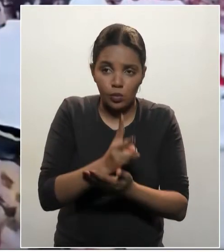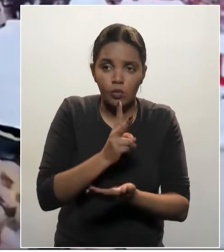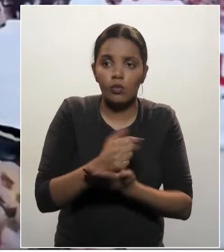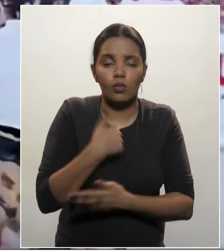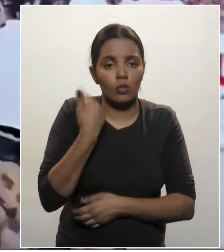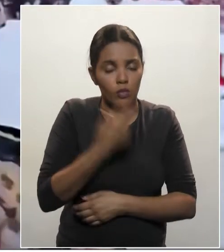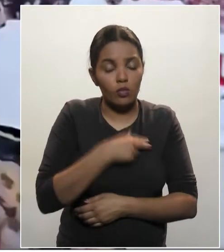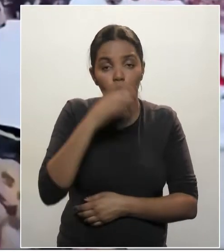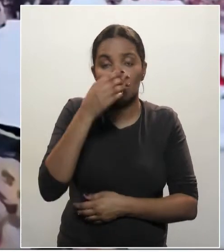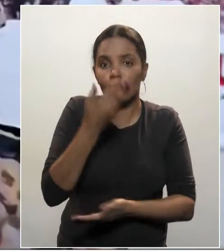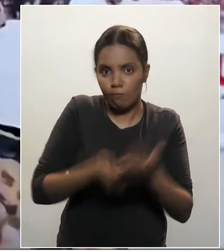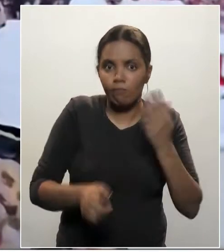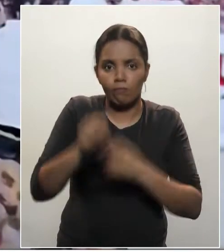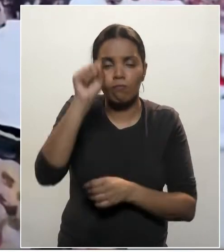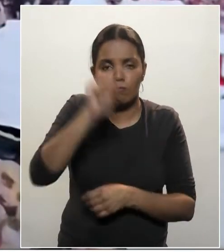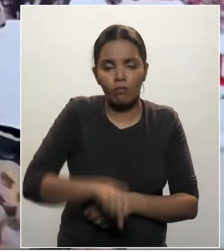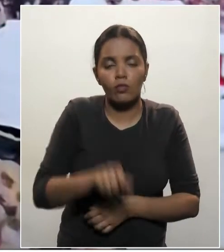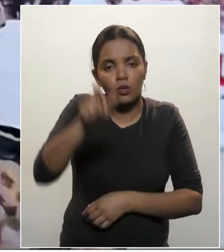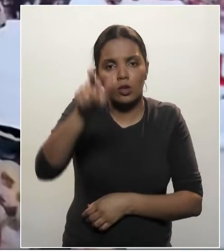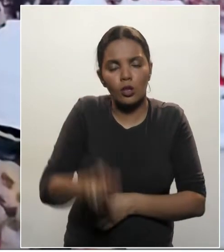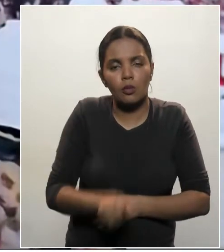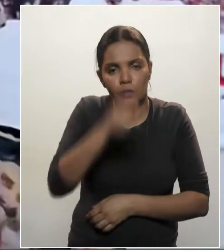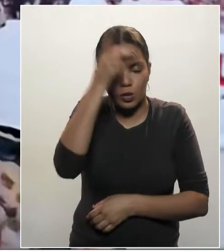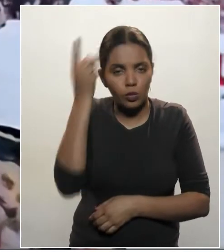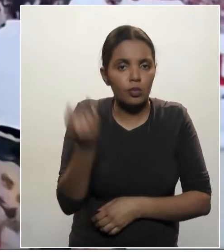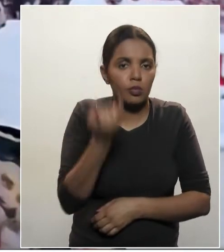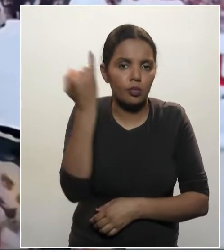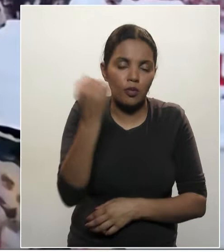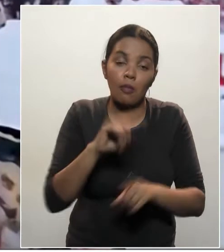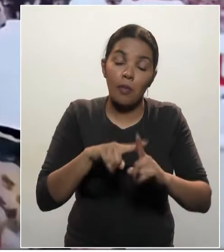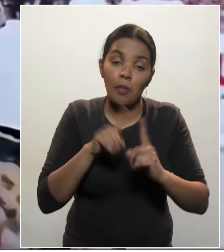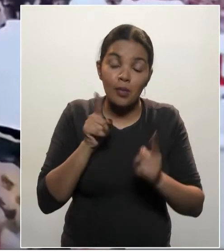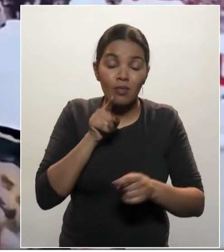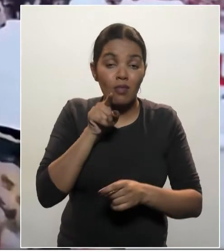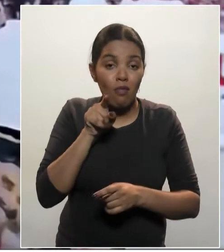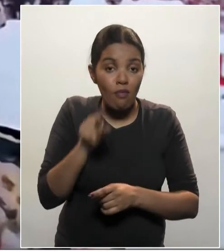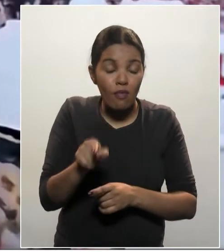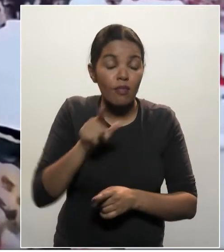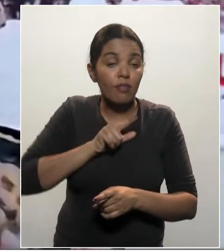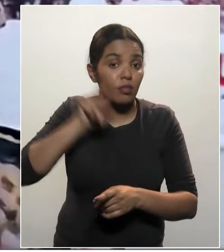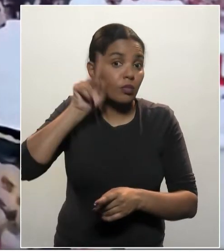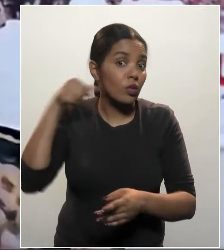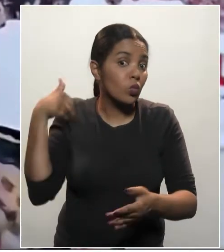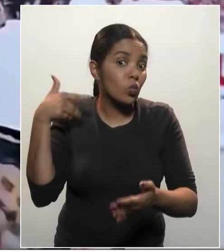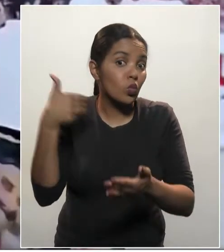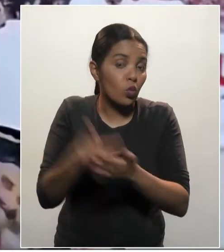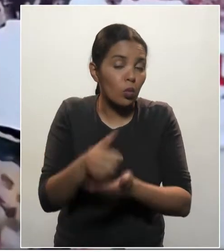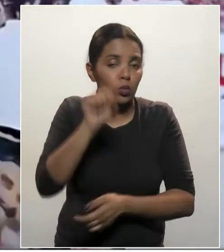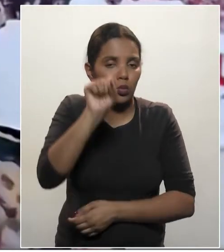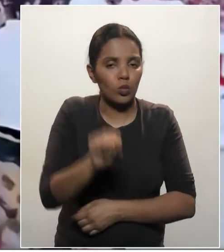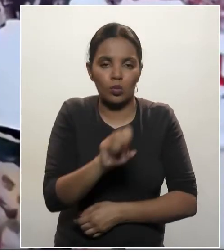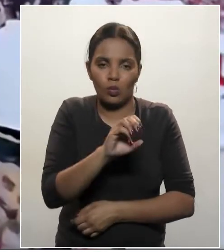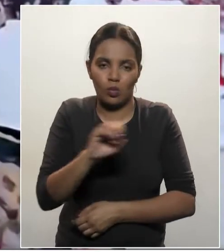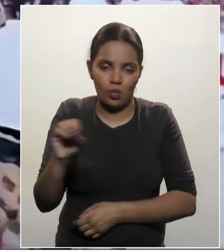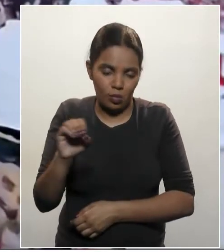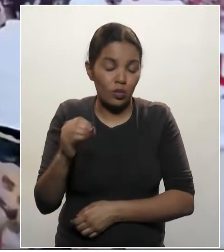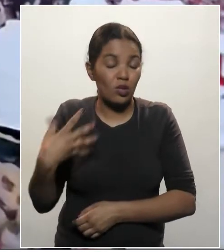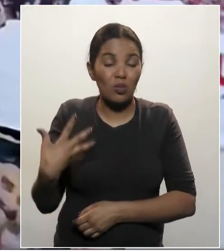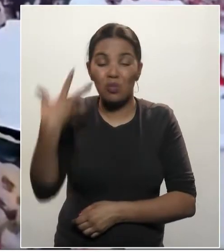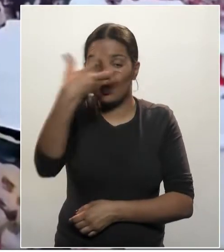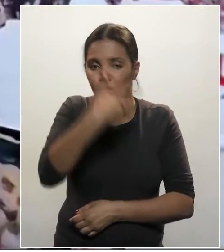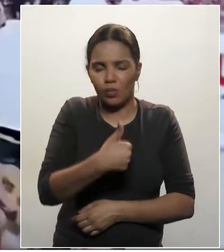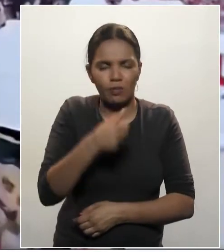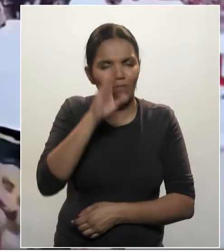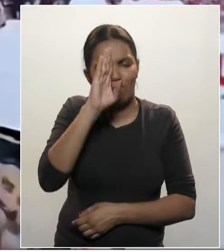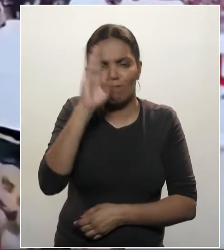perdemos um grande líder, mas que deixou um legado muito bonito em toda a região sudoeste, principalmente no